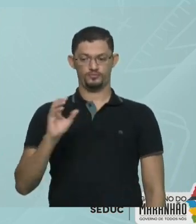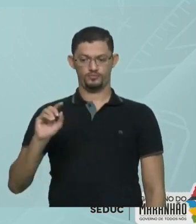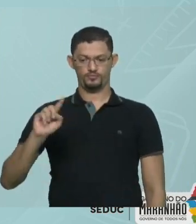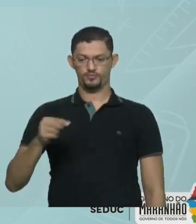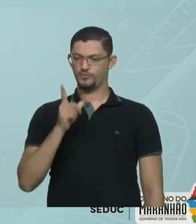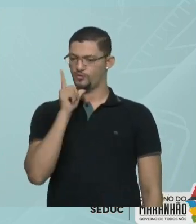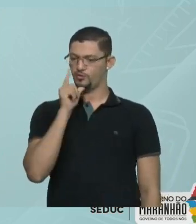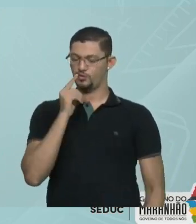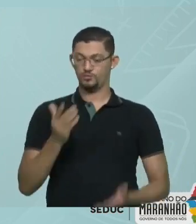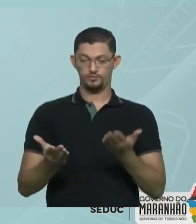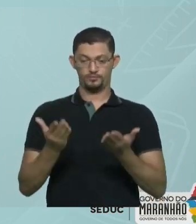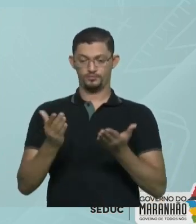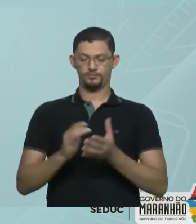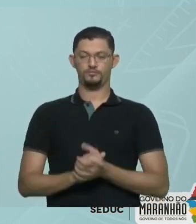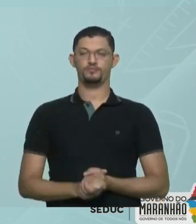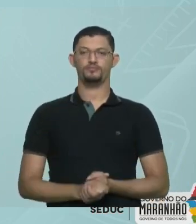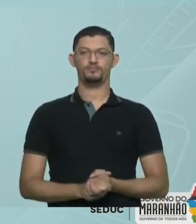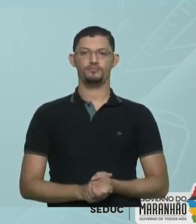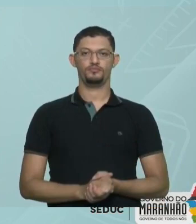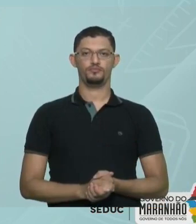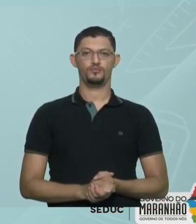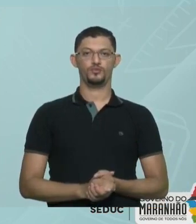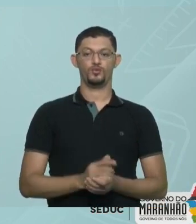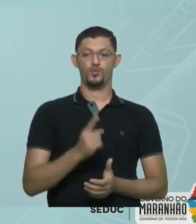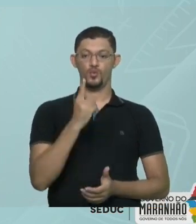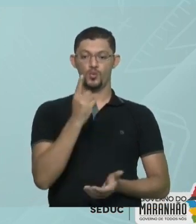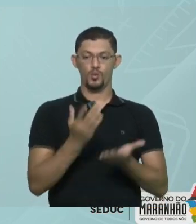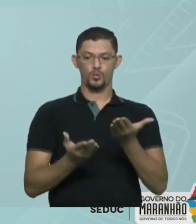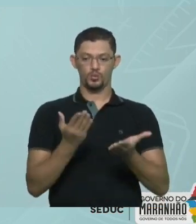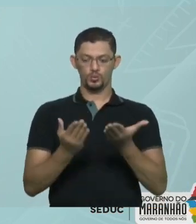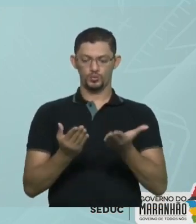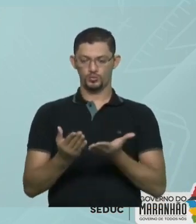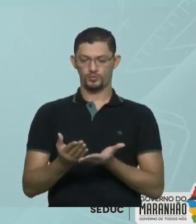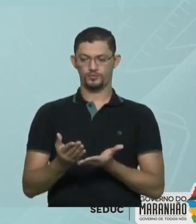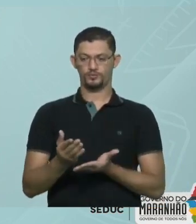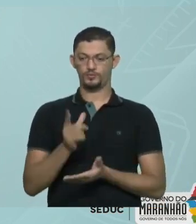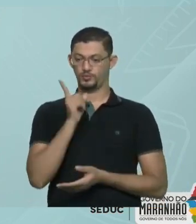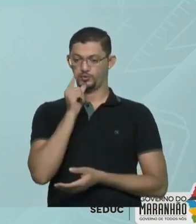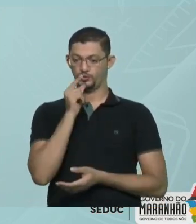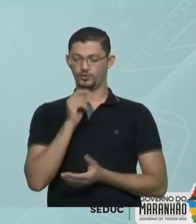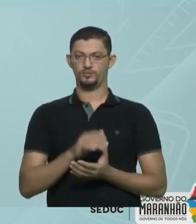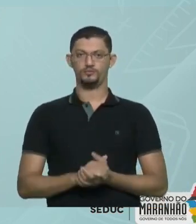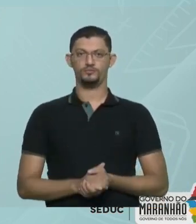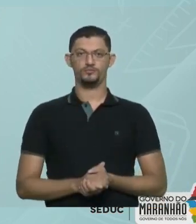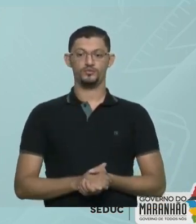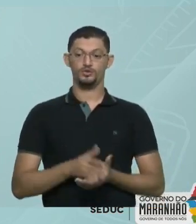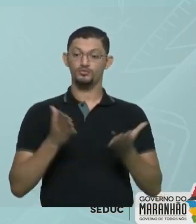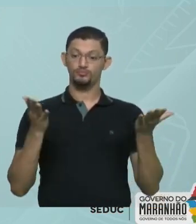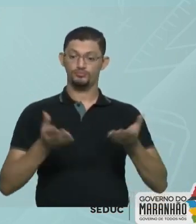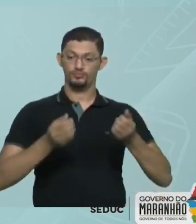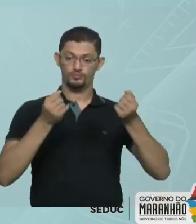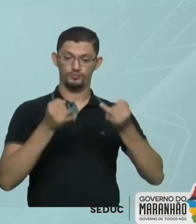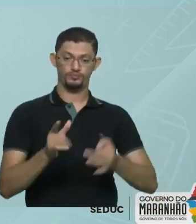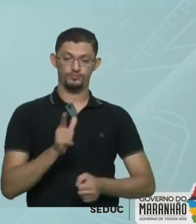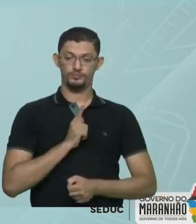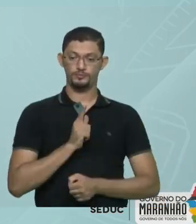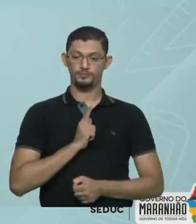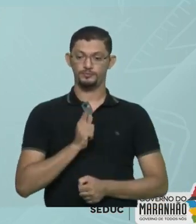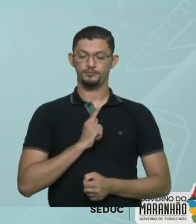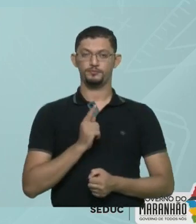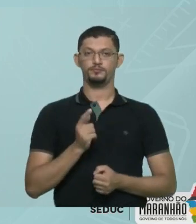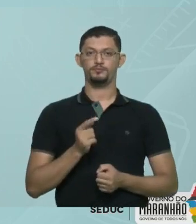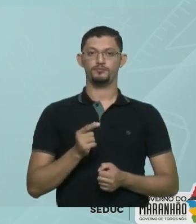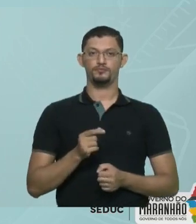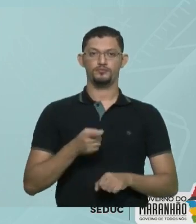gramas de água Ou 1 kg de água 200 gramas de ácido bórico Ele já está dizendo para mim Que vai haver Uma